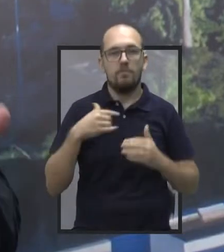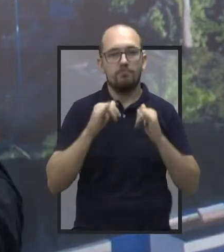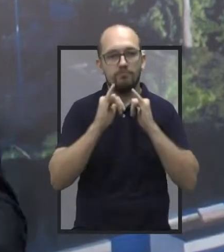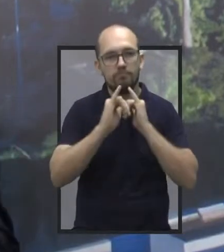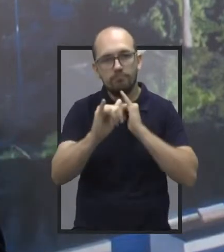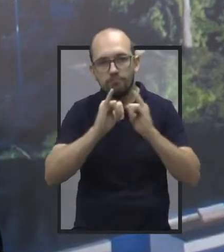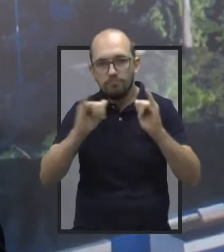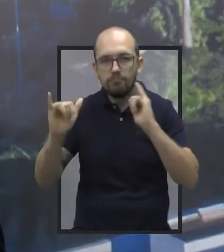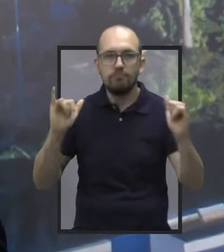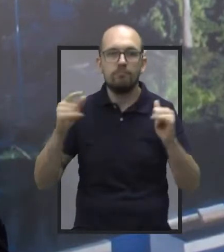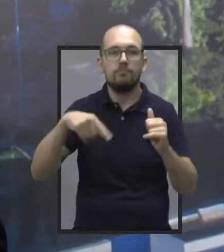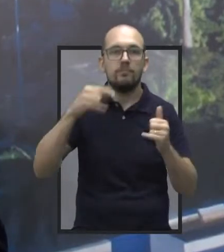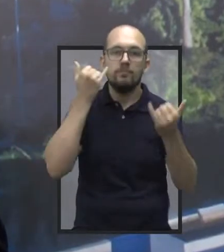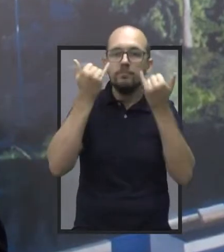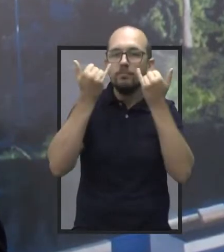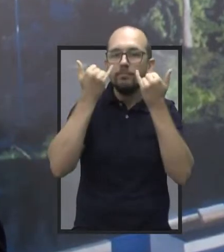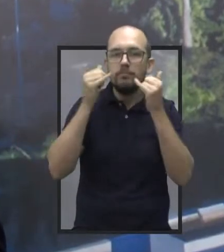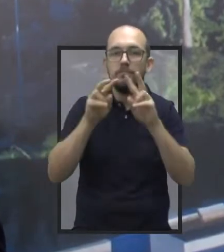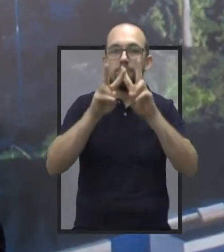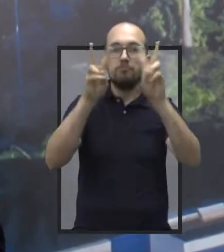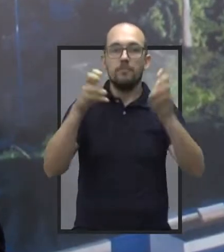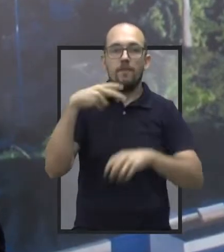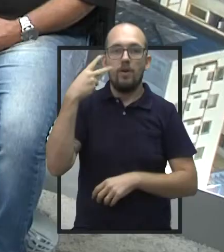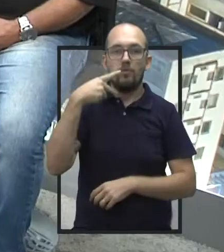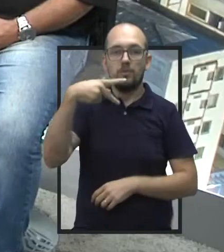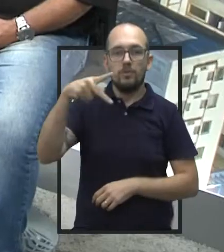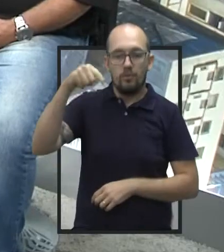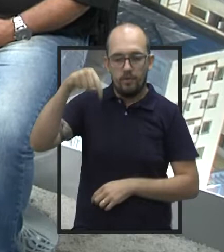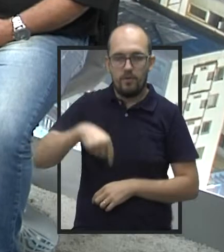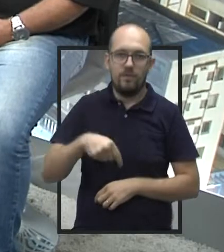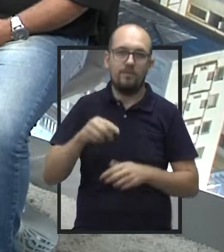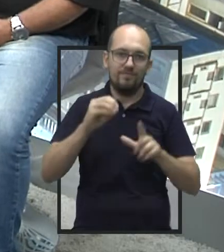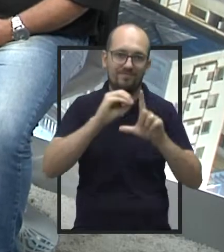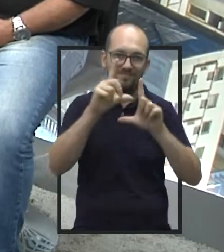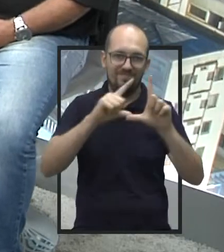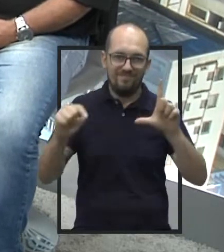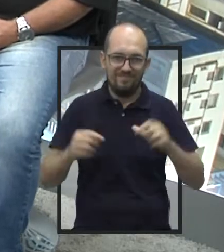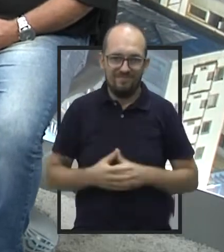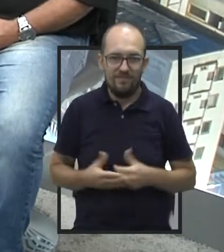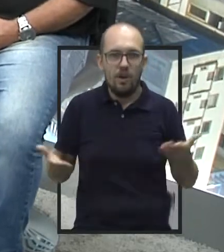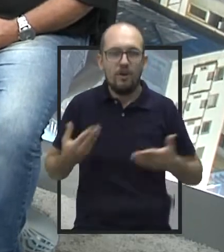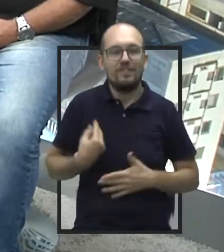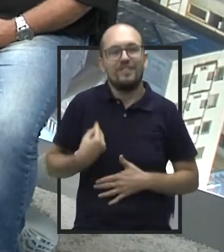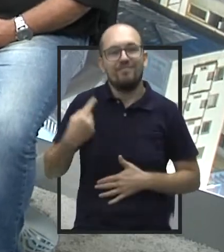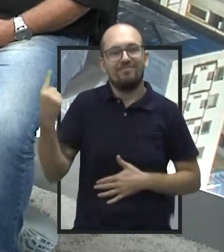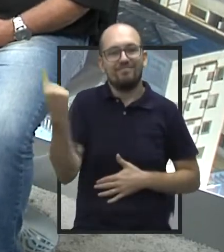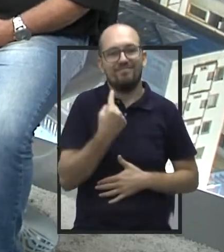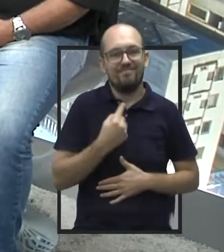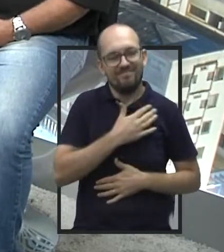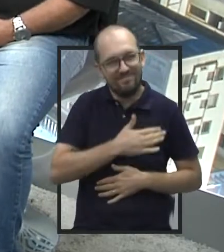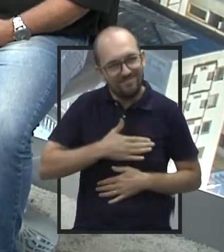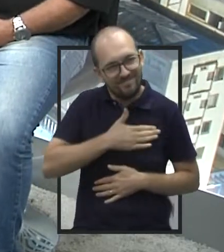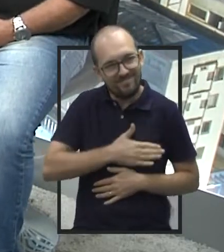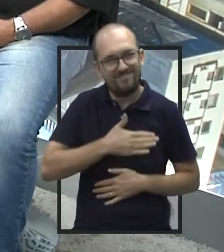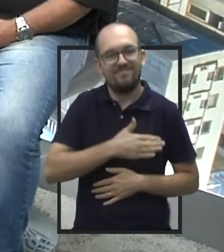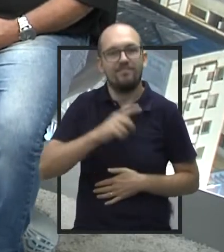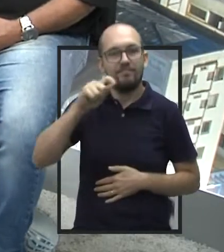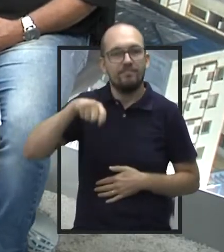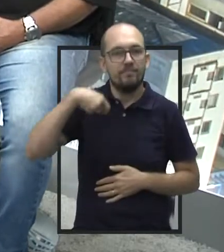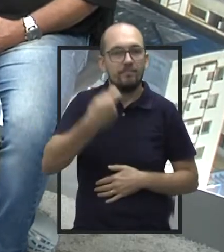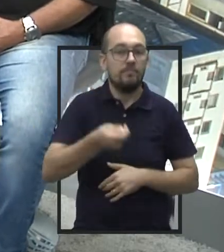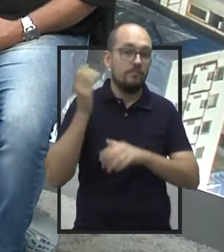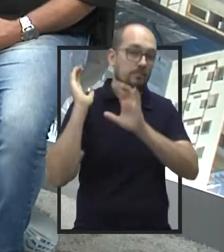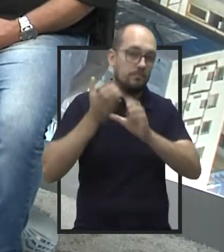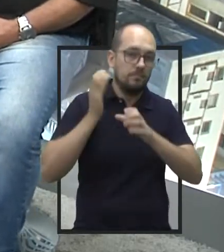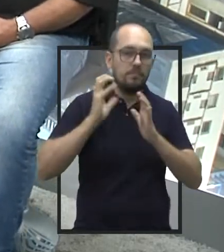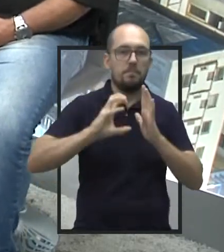contas do seu vereador aqui na tela da TV Câmara, Jaú. E no programa de hoje eu tenho prazer em receber aqui no estúdio o vereador do